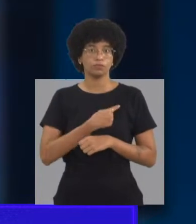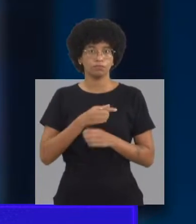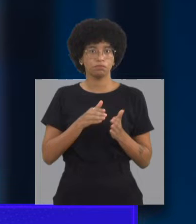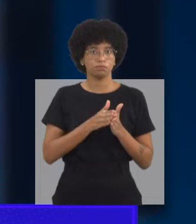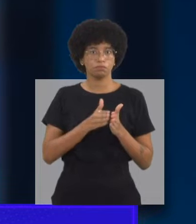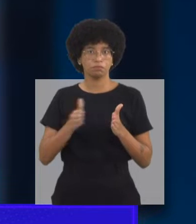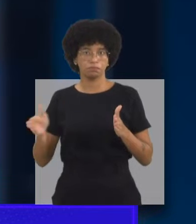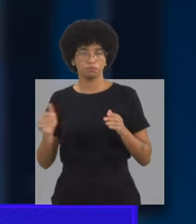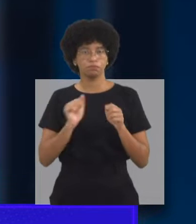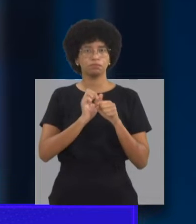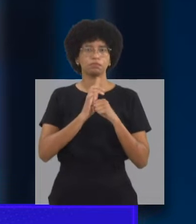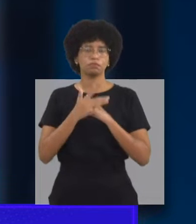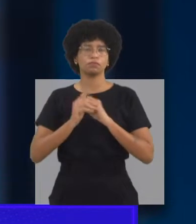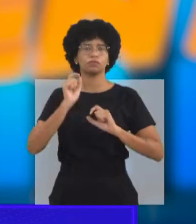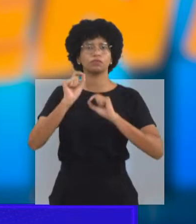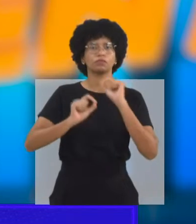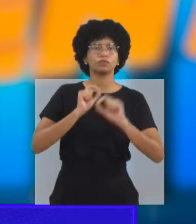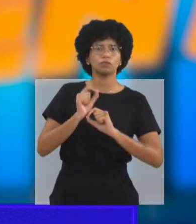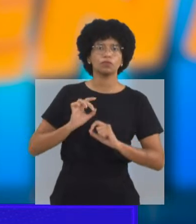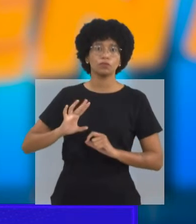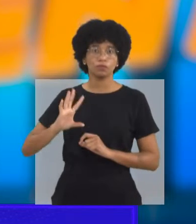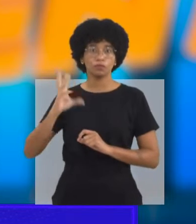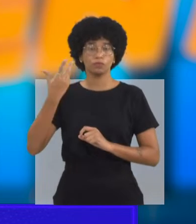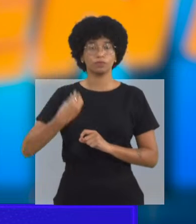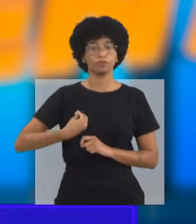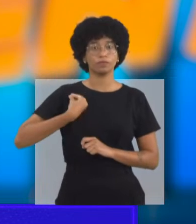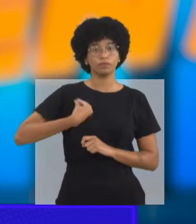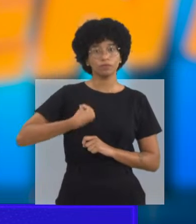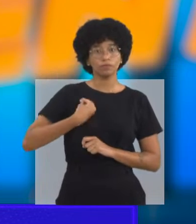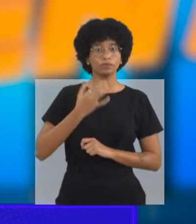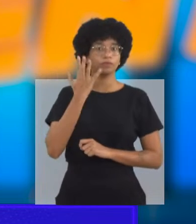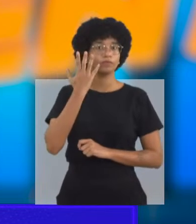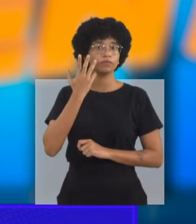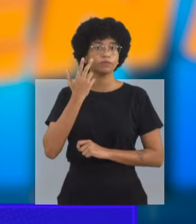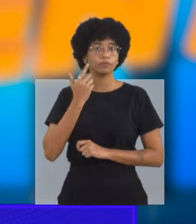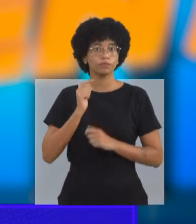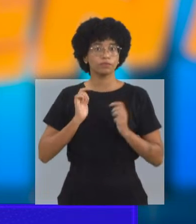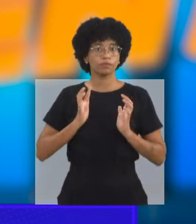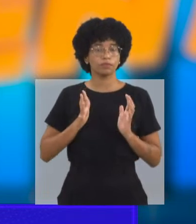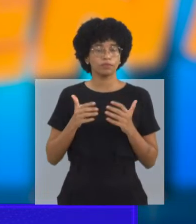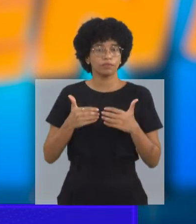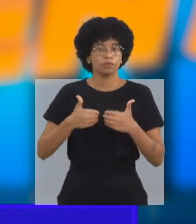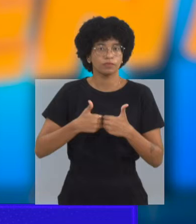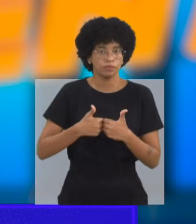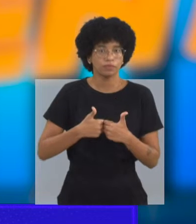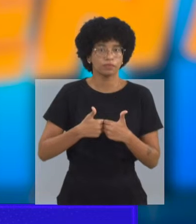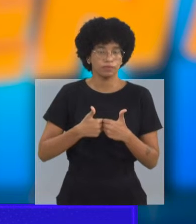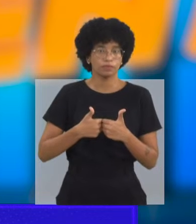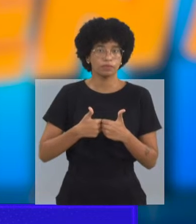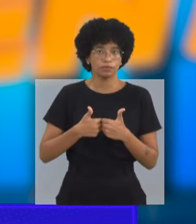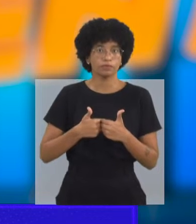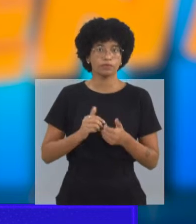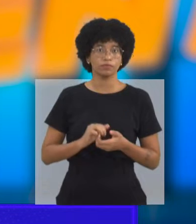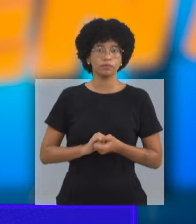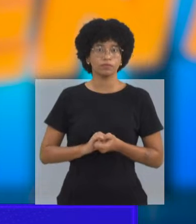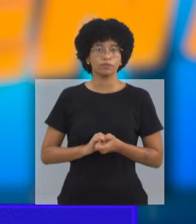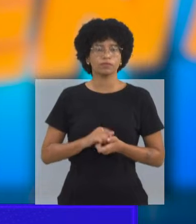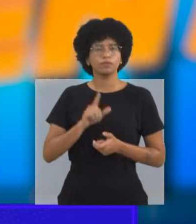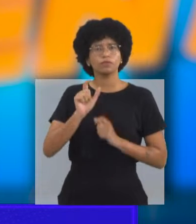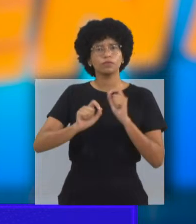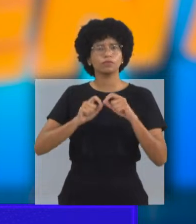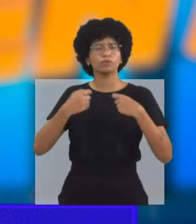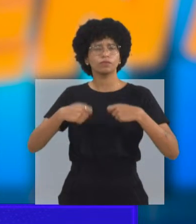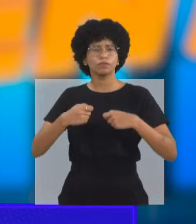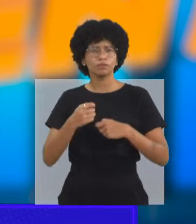da pandemia, o que aconteceu na vida das crianças autistas. Crianças que precisam ser